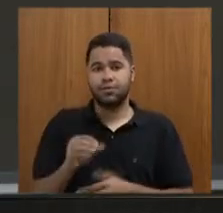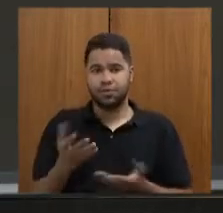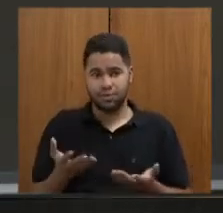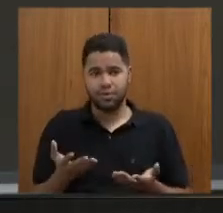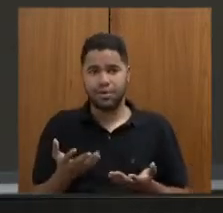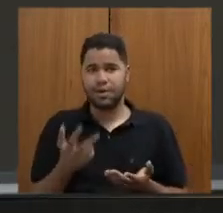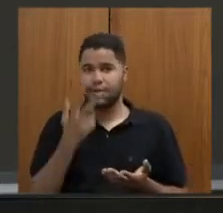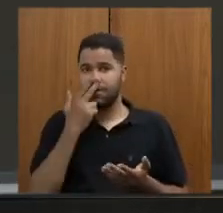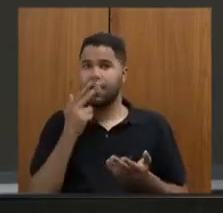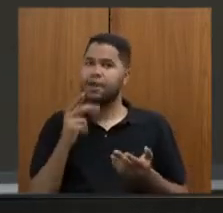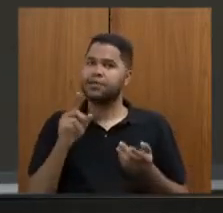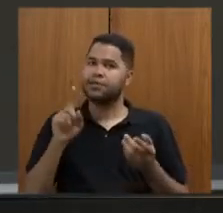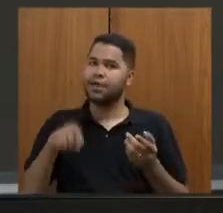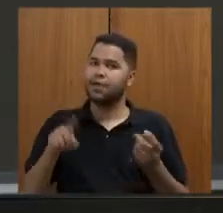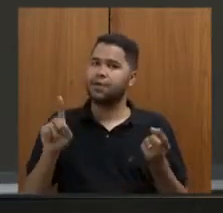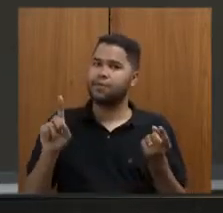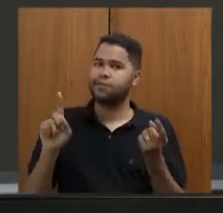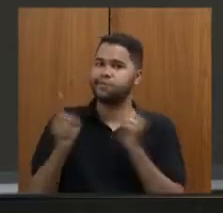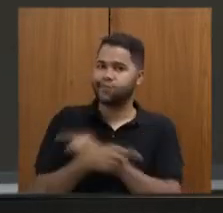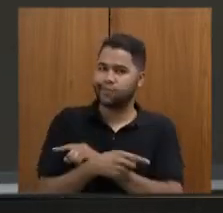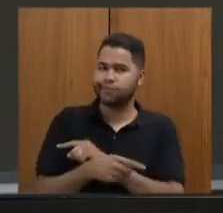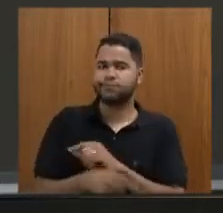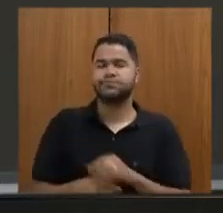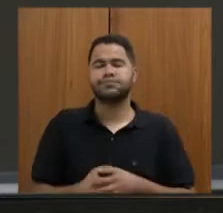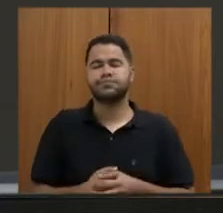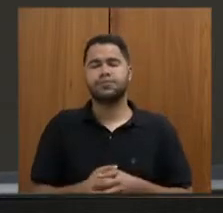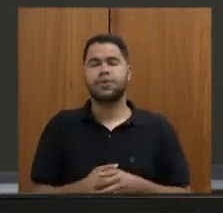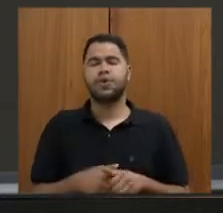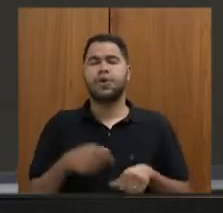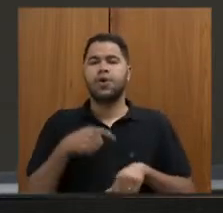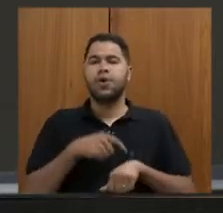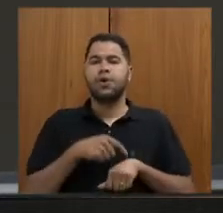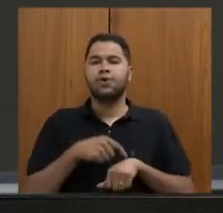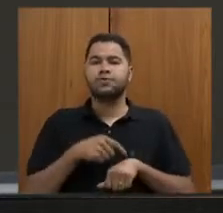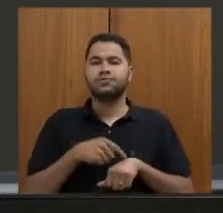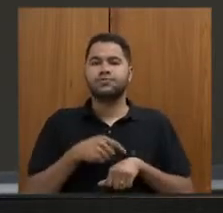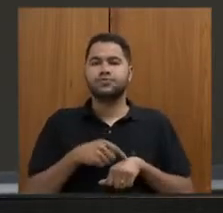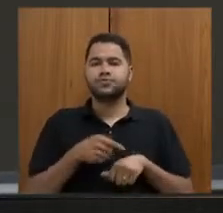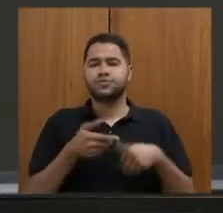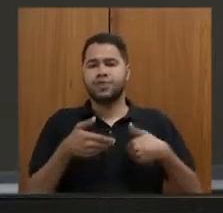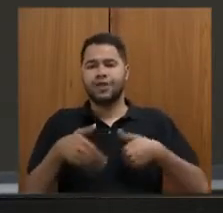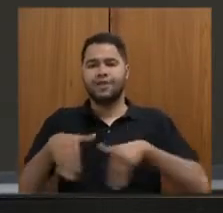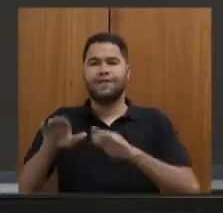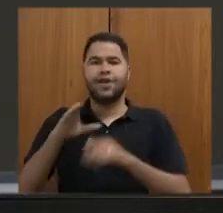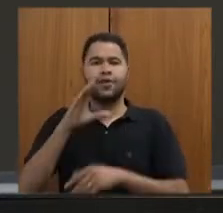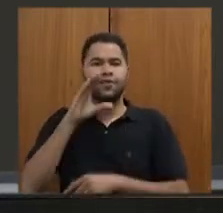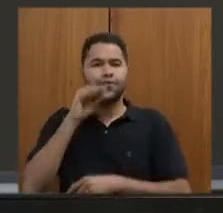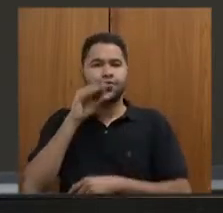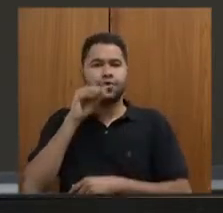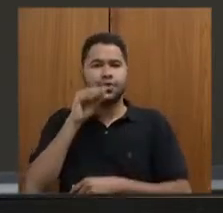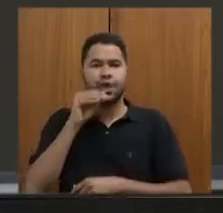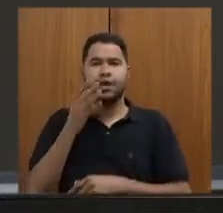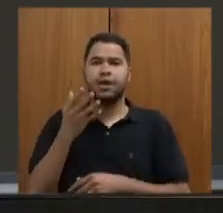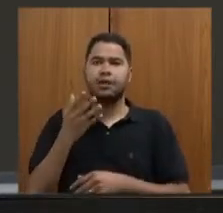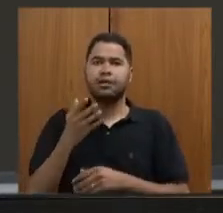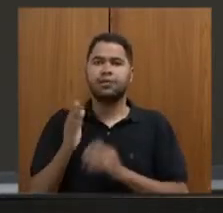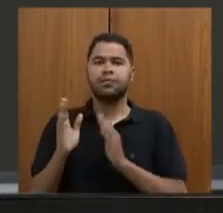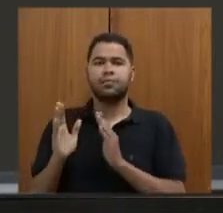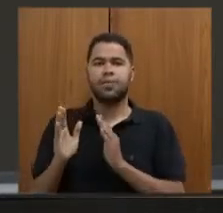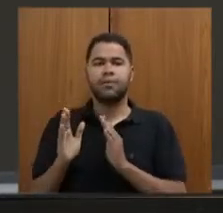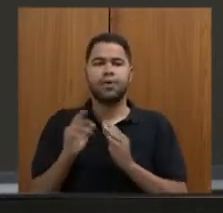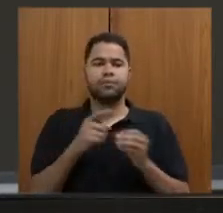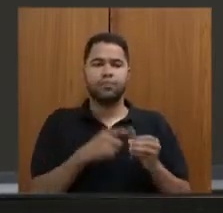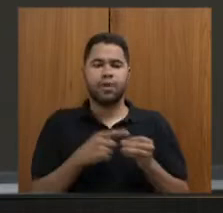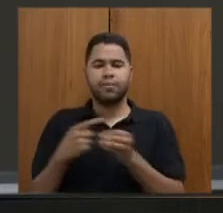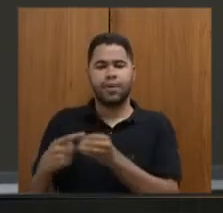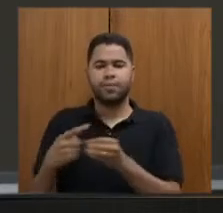quase que o inverso disso, e que, na hora de transportar os funcionários, funcionários que muitas vezes fazem movimento pendular entre cidades